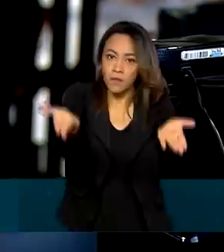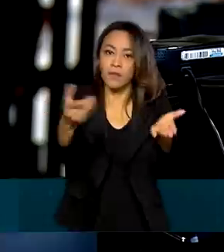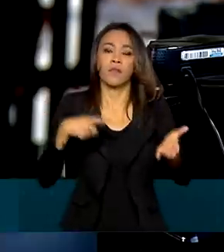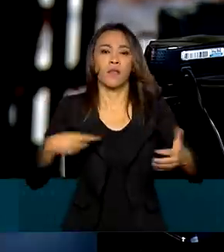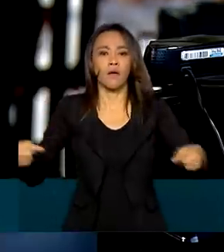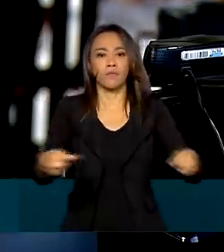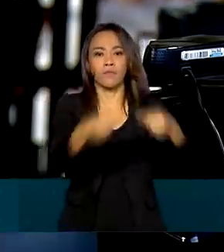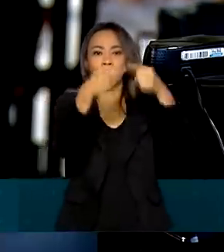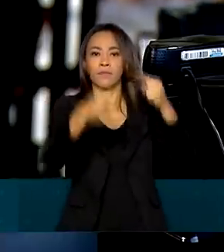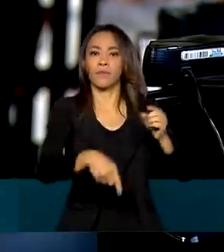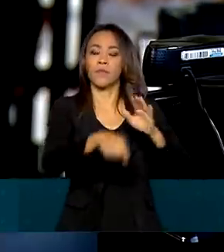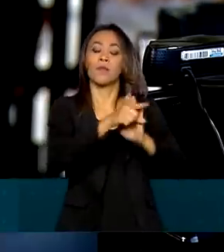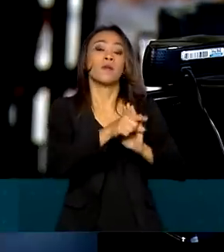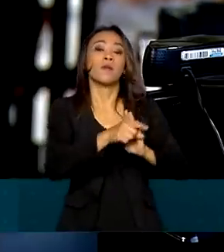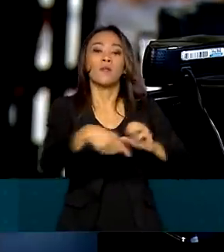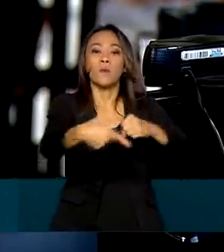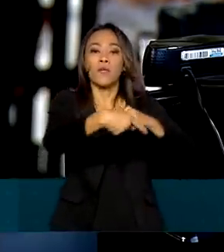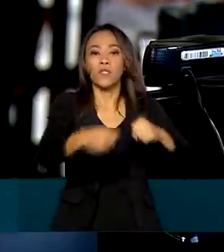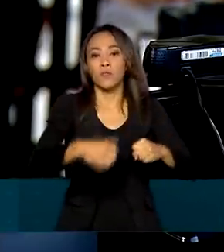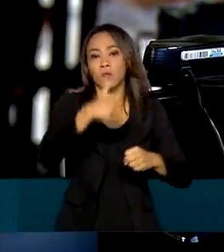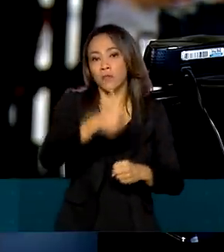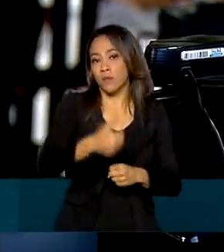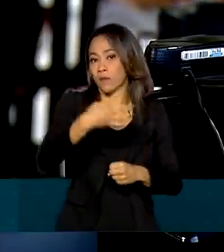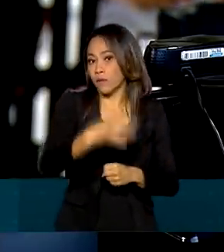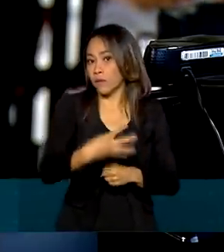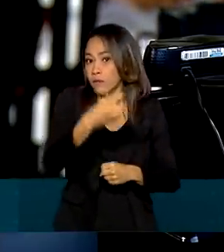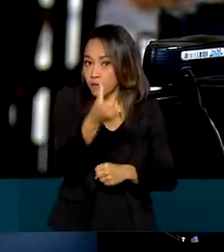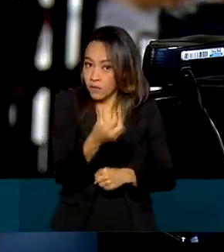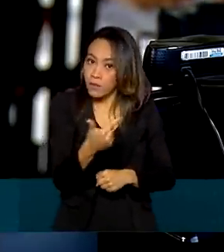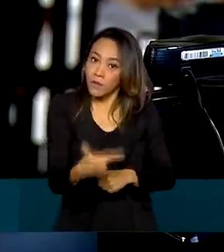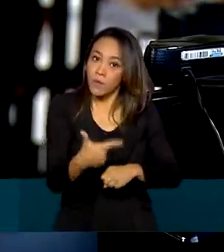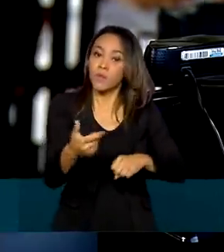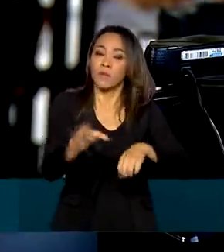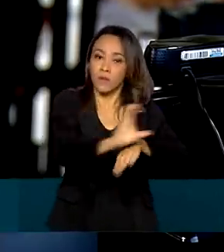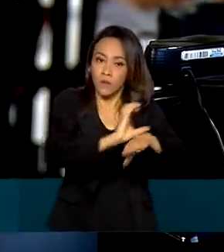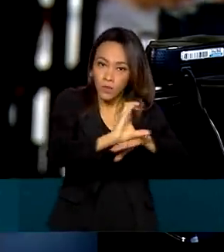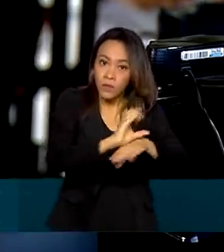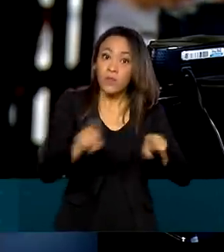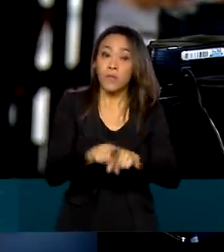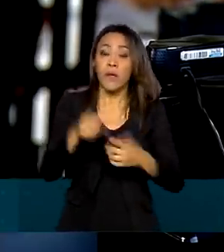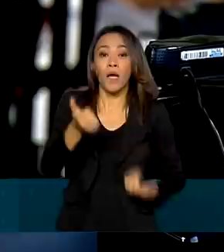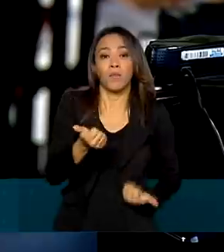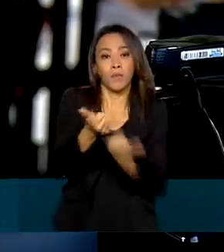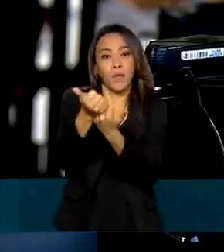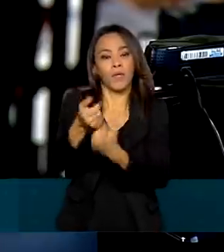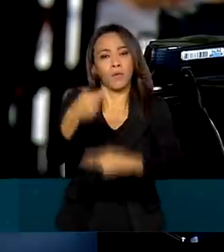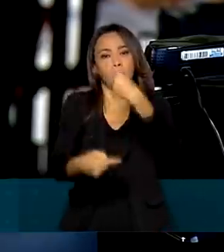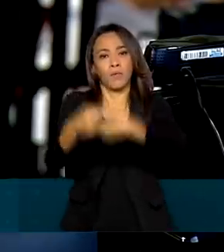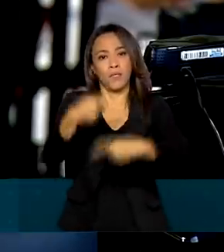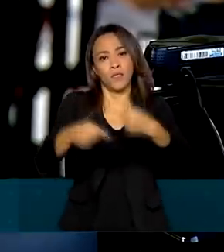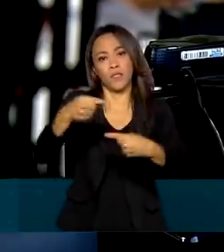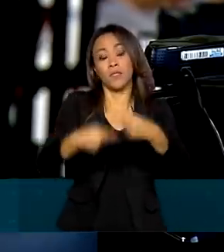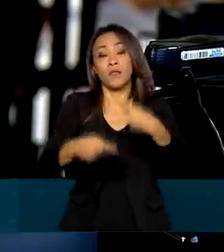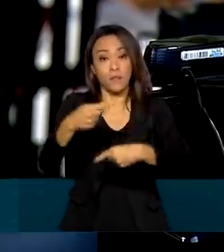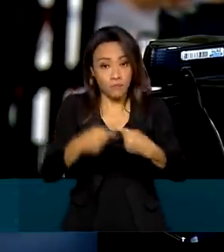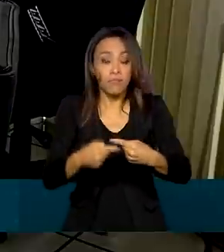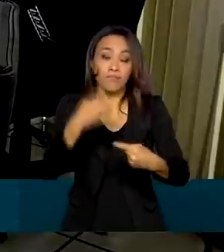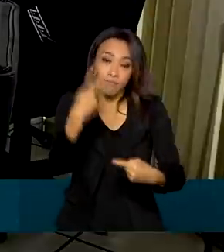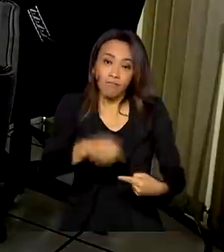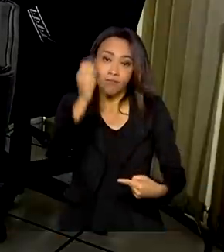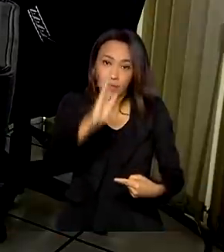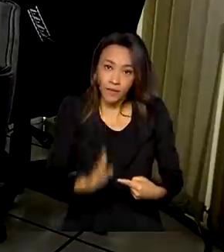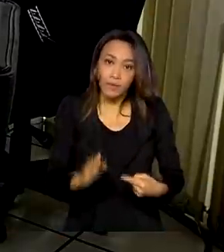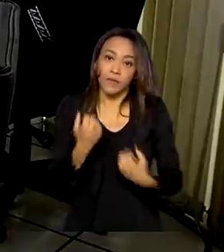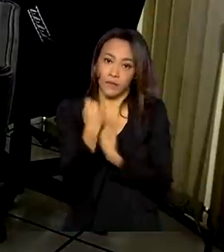142, e também dar apoio à política externa brasileira, a fim de contribuir com o esforço nacional de defesa.